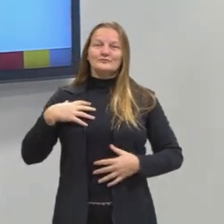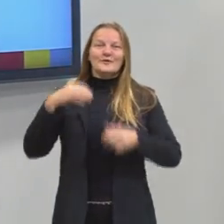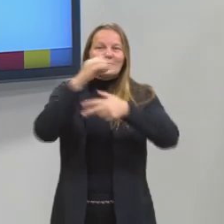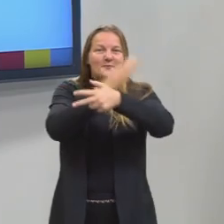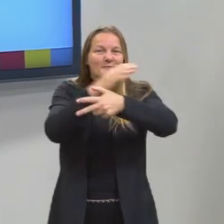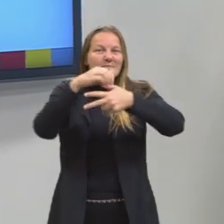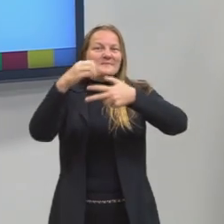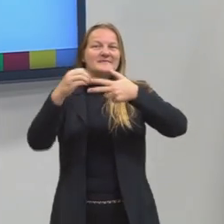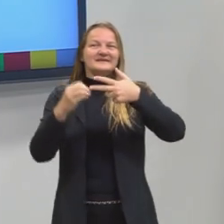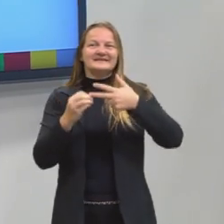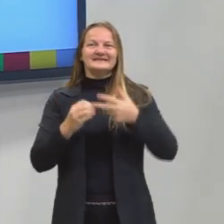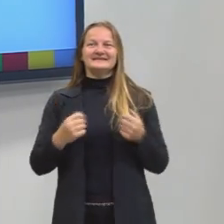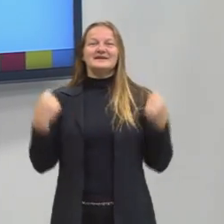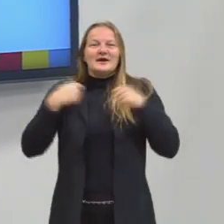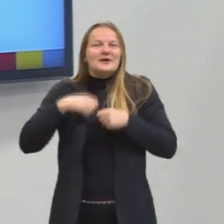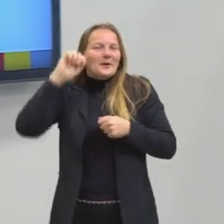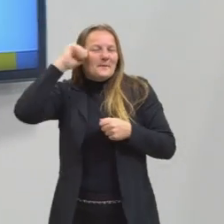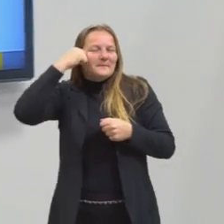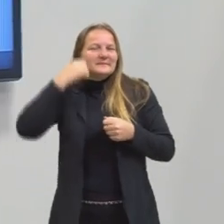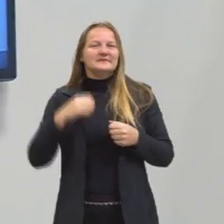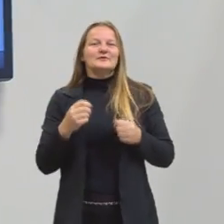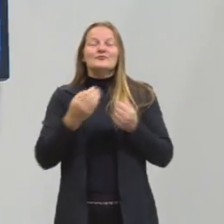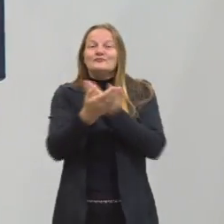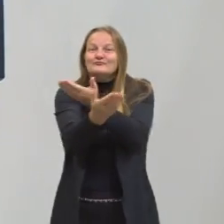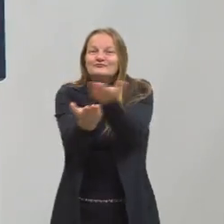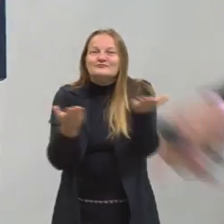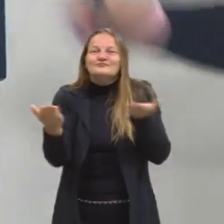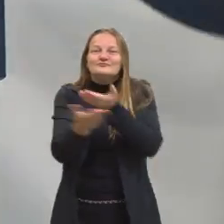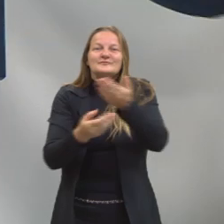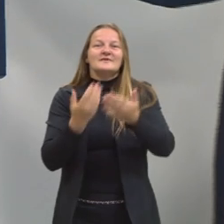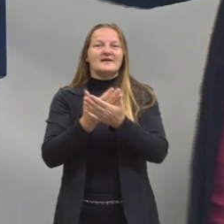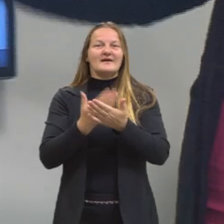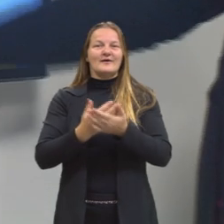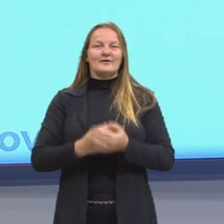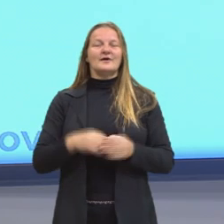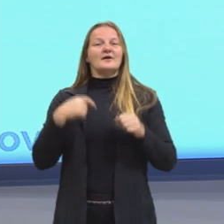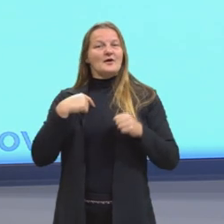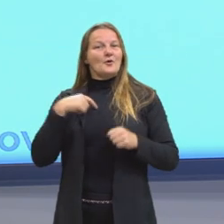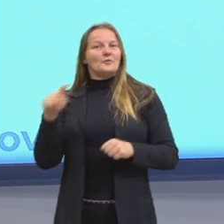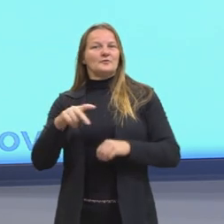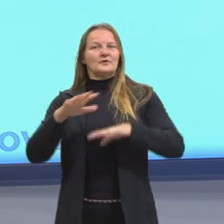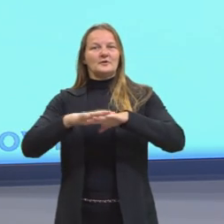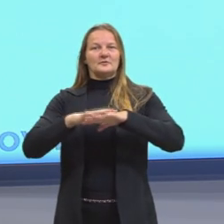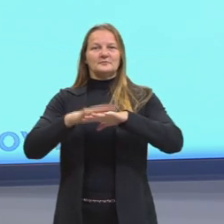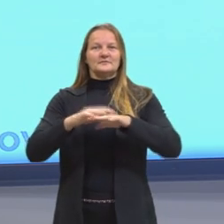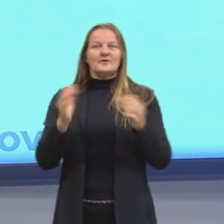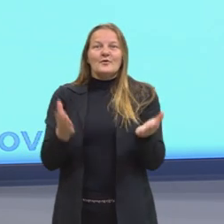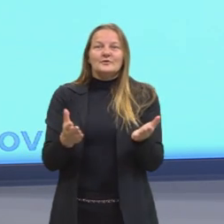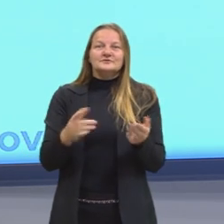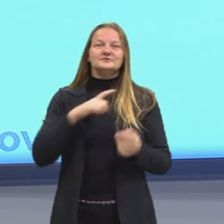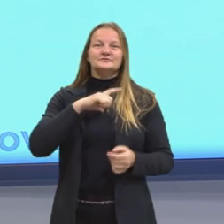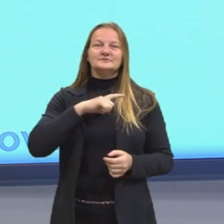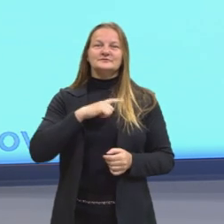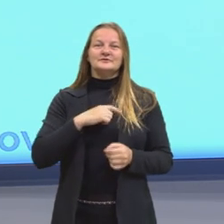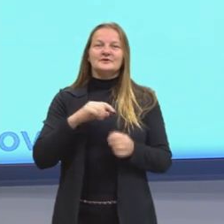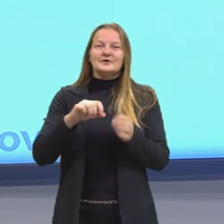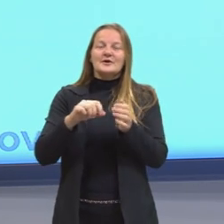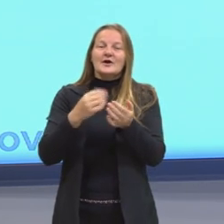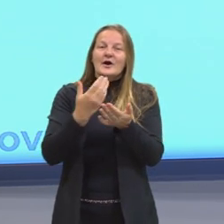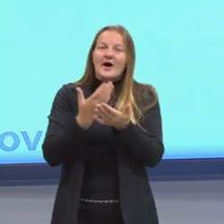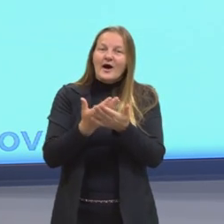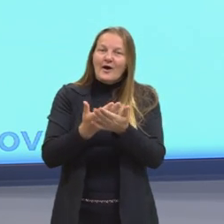compartilhar essa aula com vocês. Eu sou professora de matemática, então hoje nós teremos a nossa aula